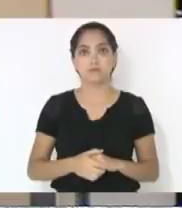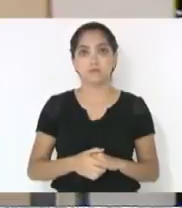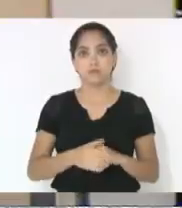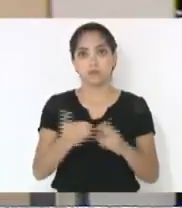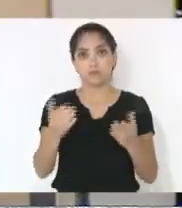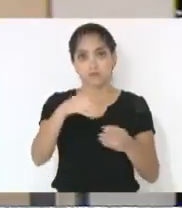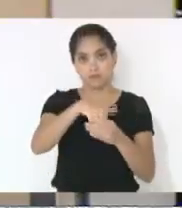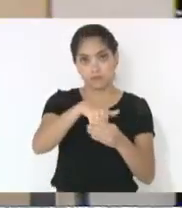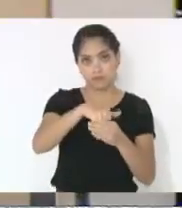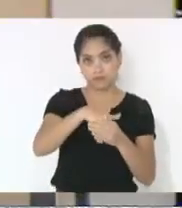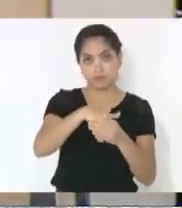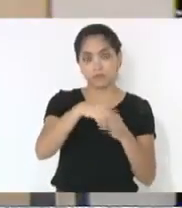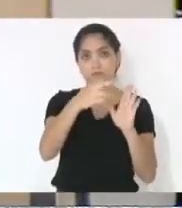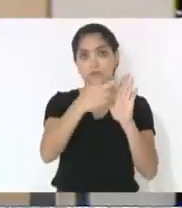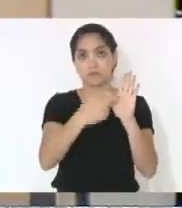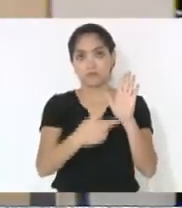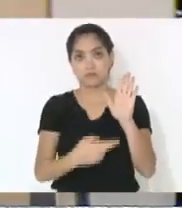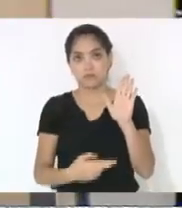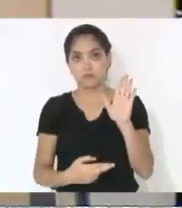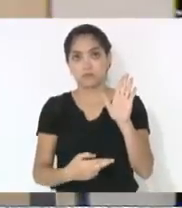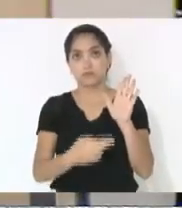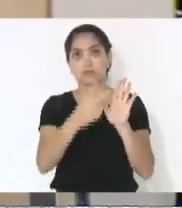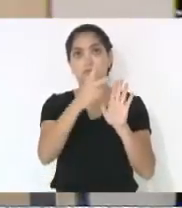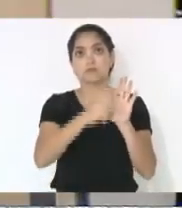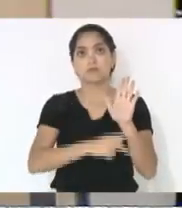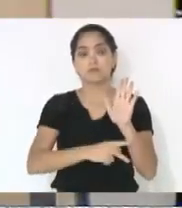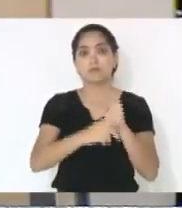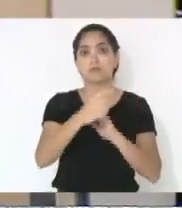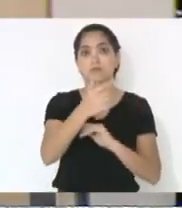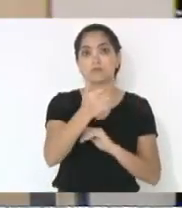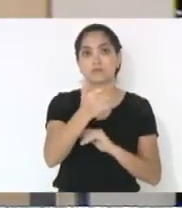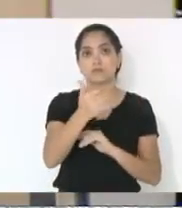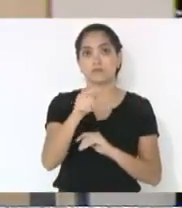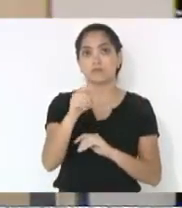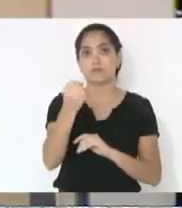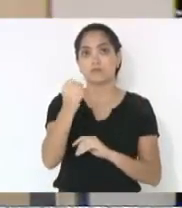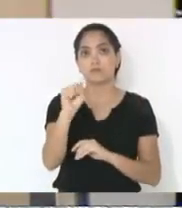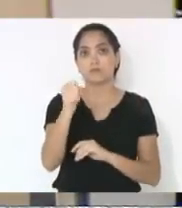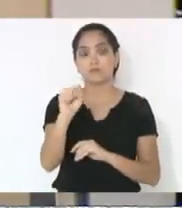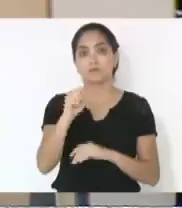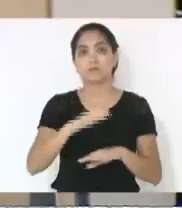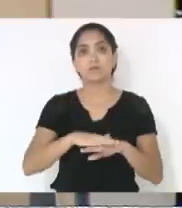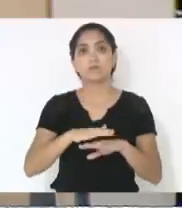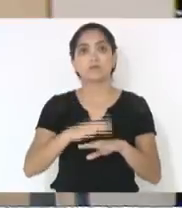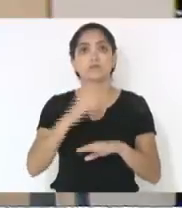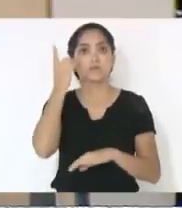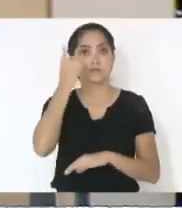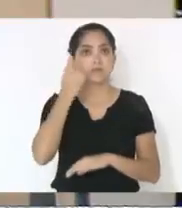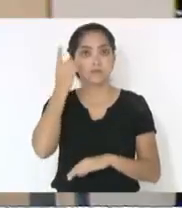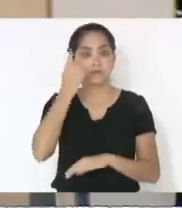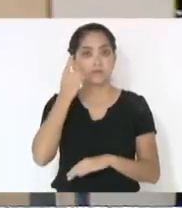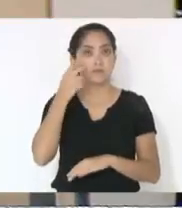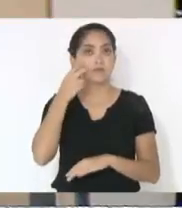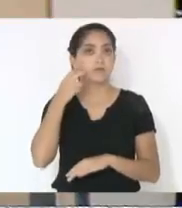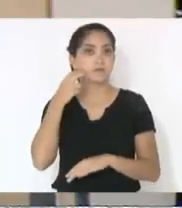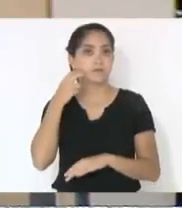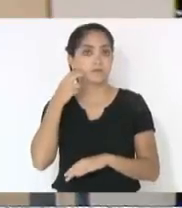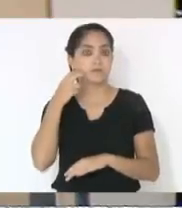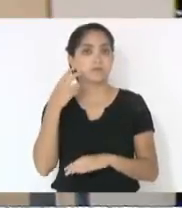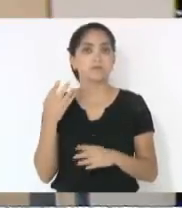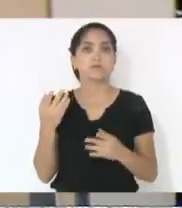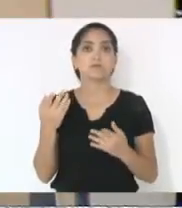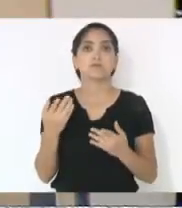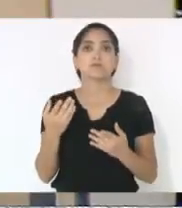votação da redação final ao projeto 112.8, de autoria do deputado Luiz Fernando Vampiro. Em